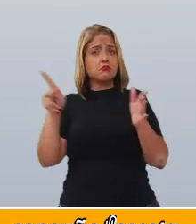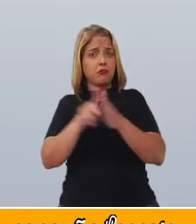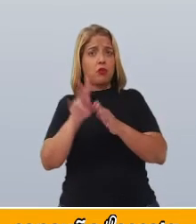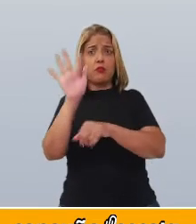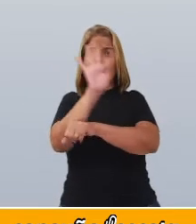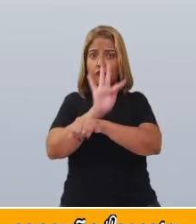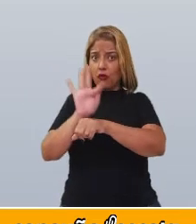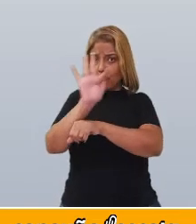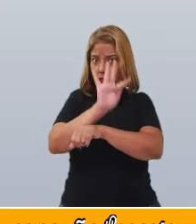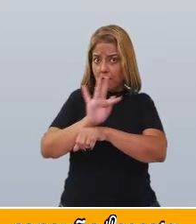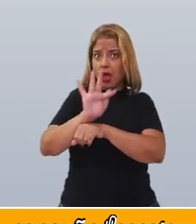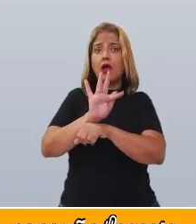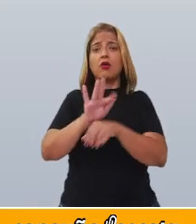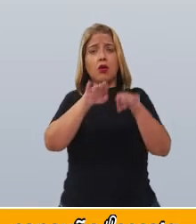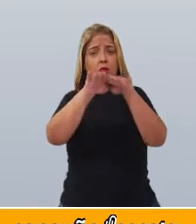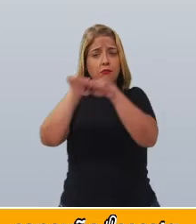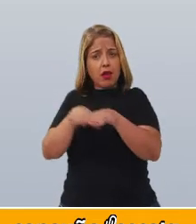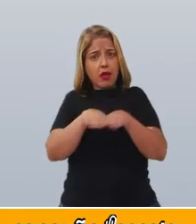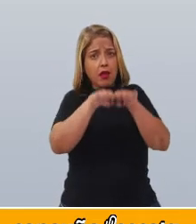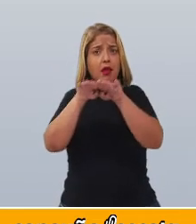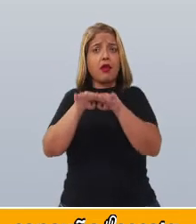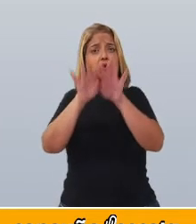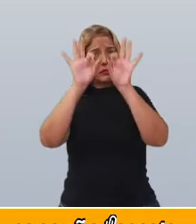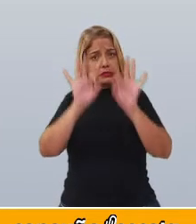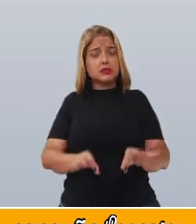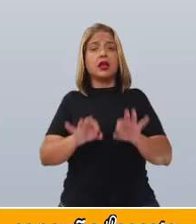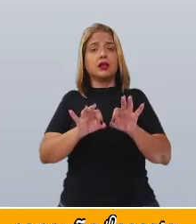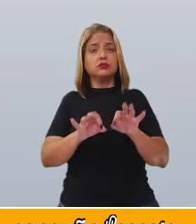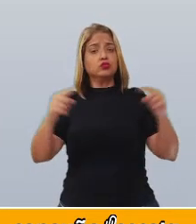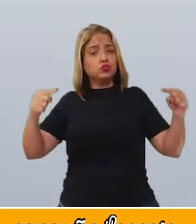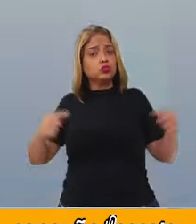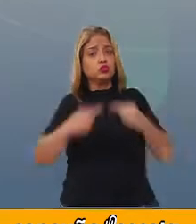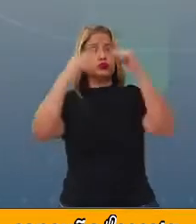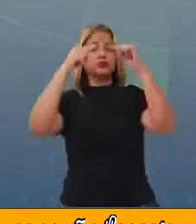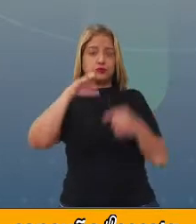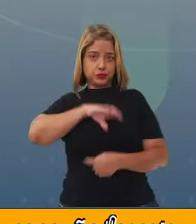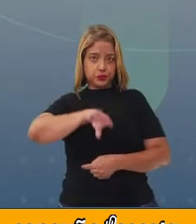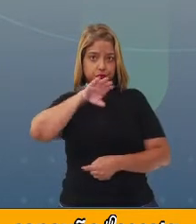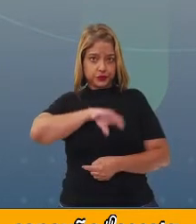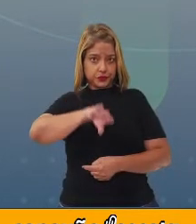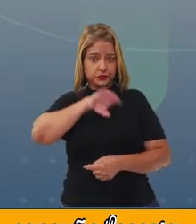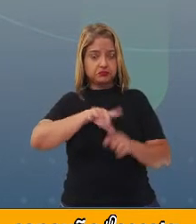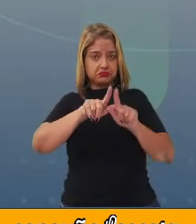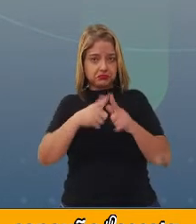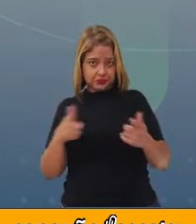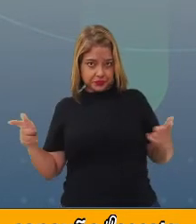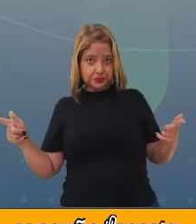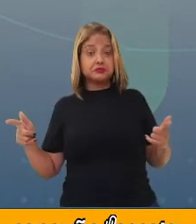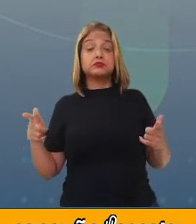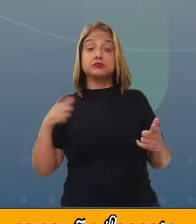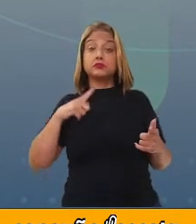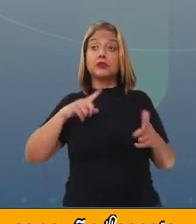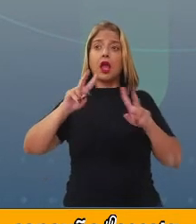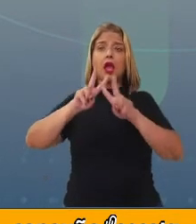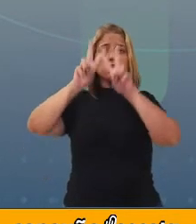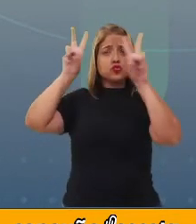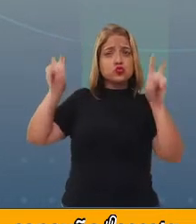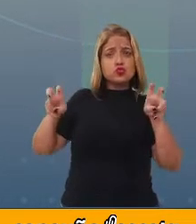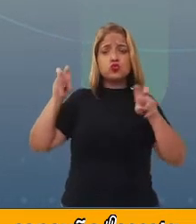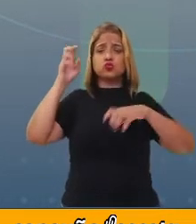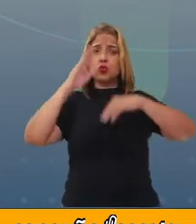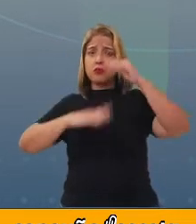utilizam a norma padrão da língua, até porque nós temos assuntos profissionais e